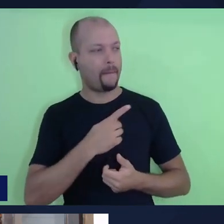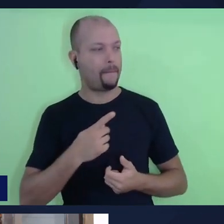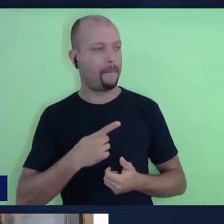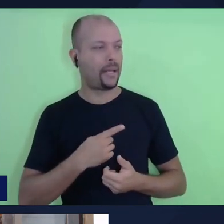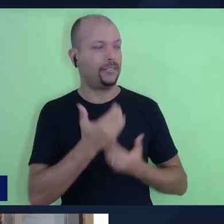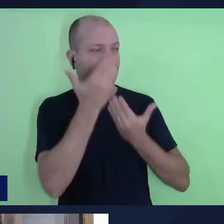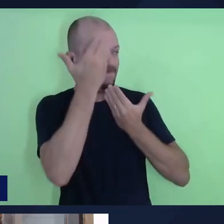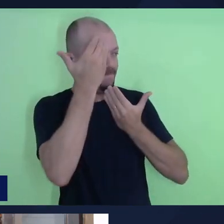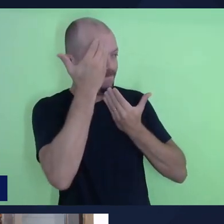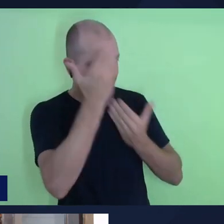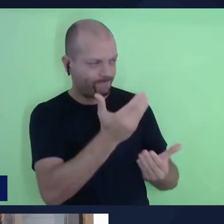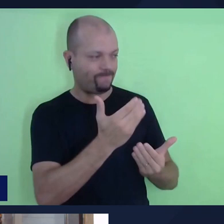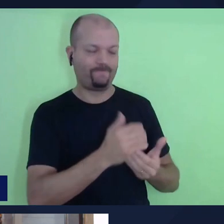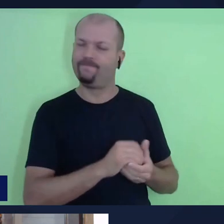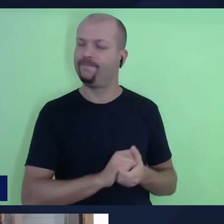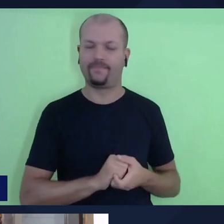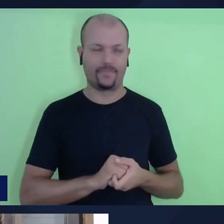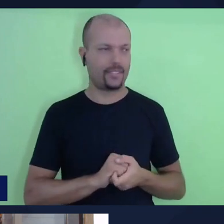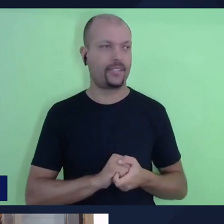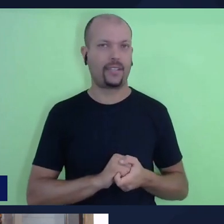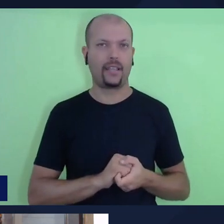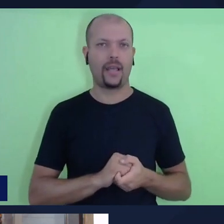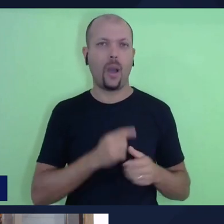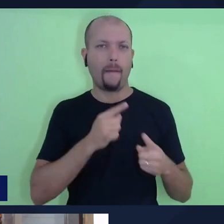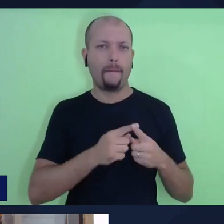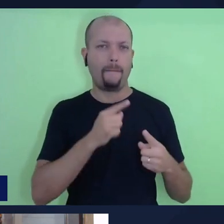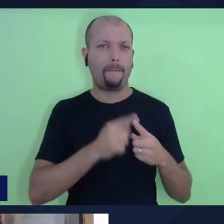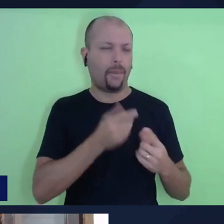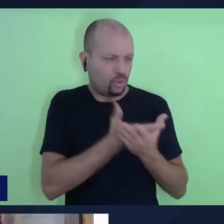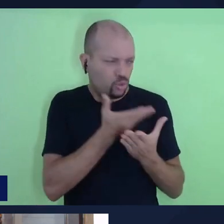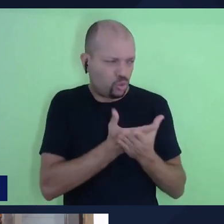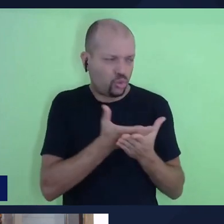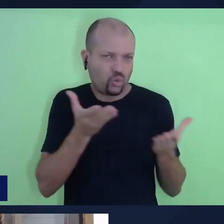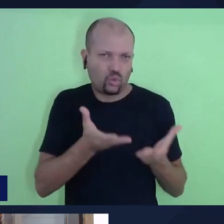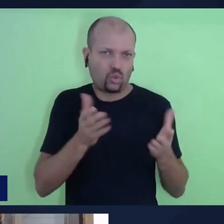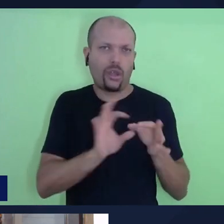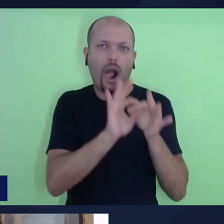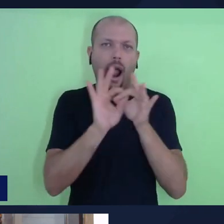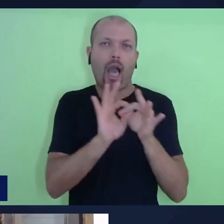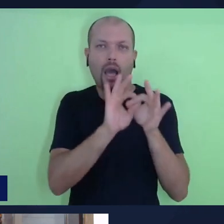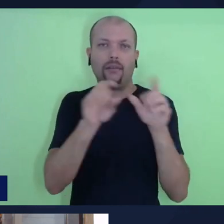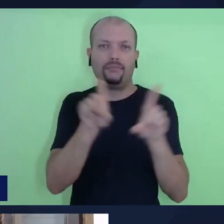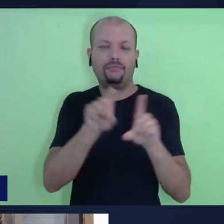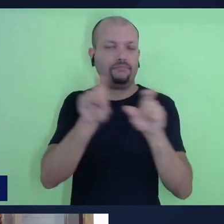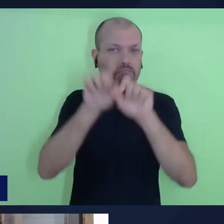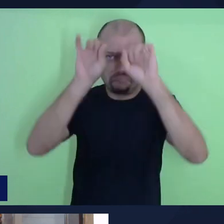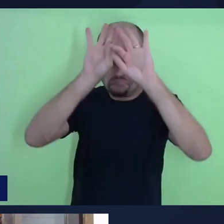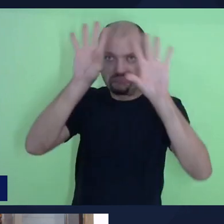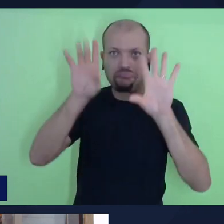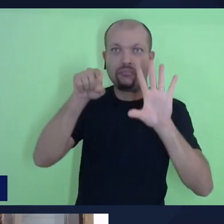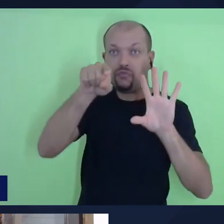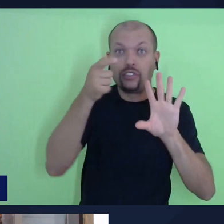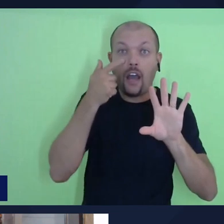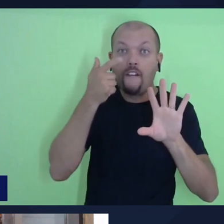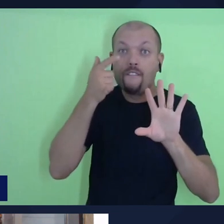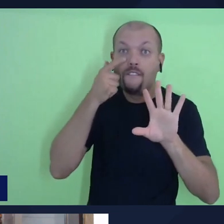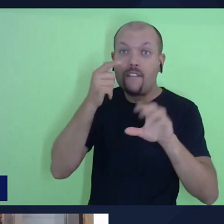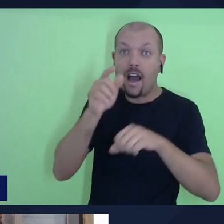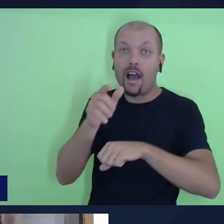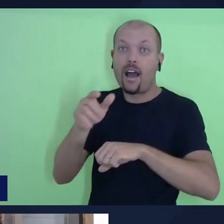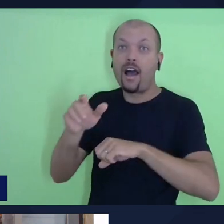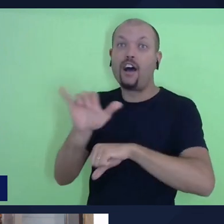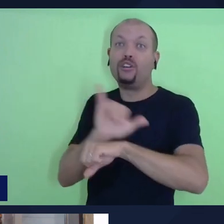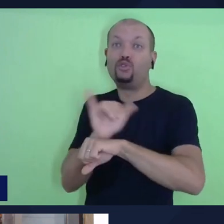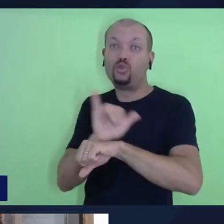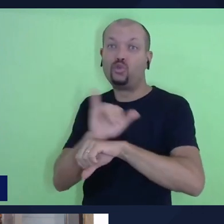agradecer imensamente por este estudo sobre as alianças e ficou muito claro, para você que nos acompanha também, para